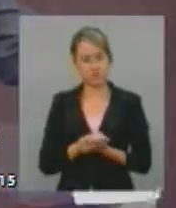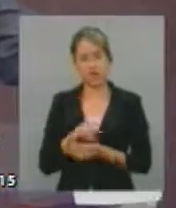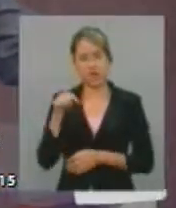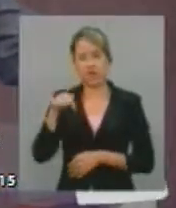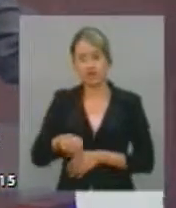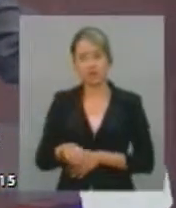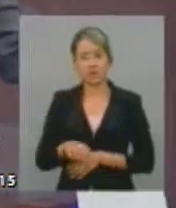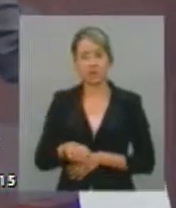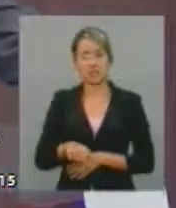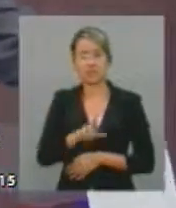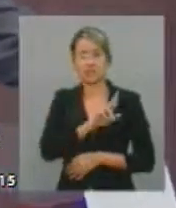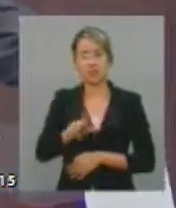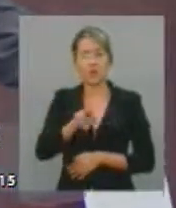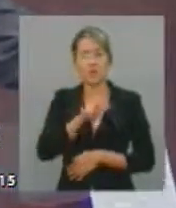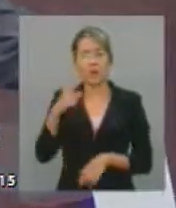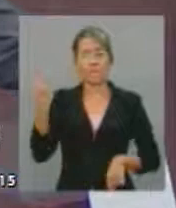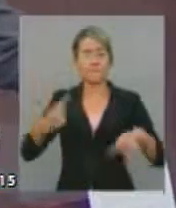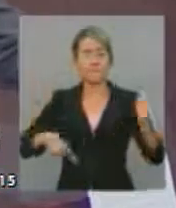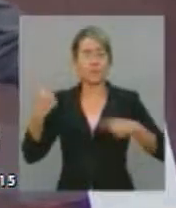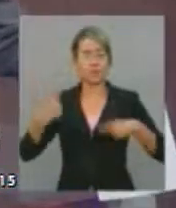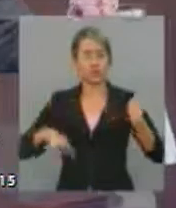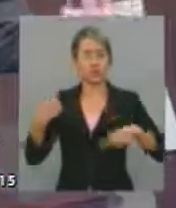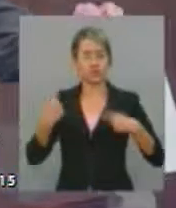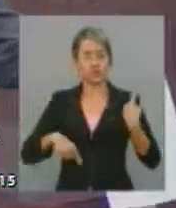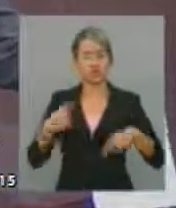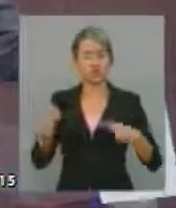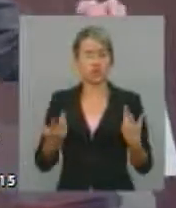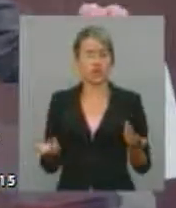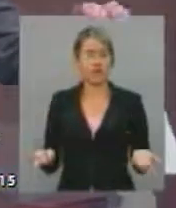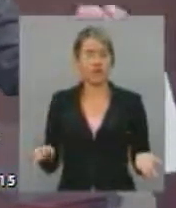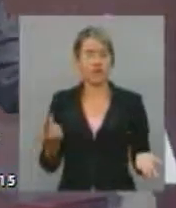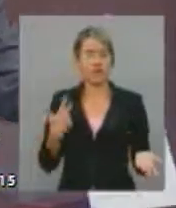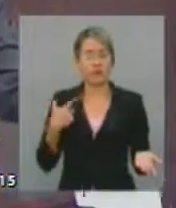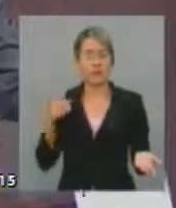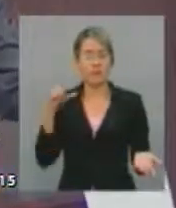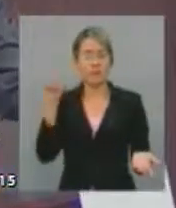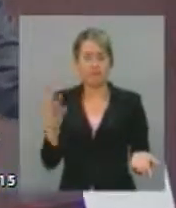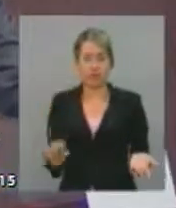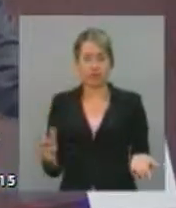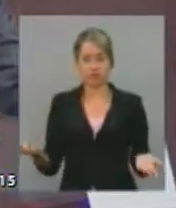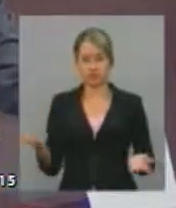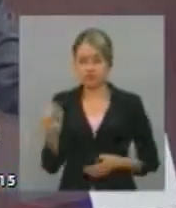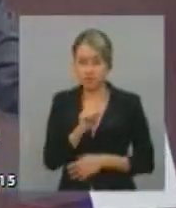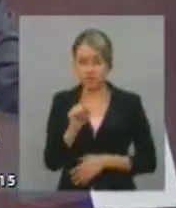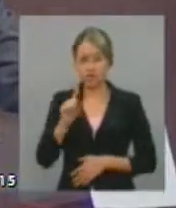trata de politicagem ou política menor, se trata de que a gente cumpra